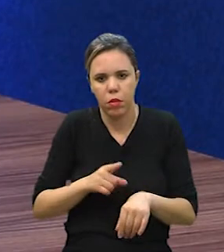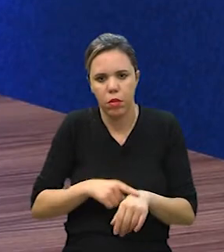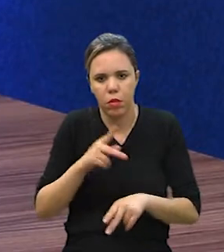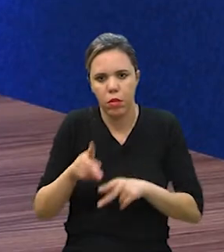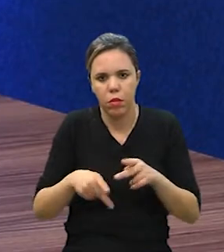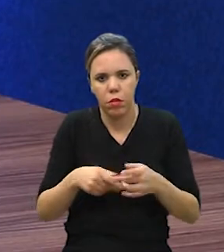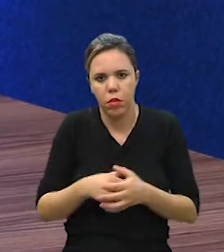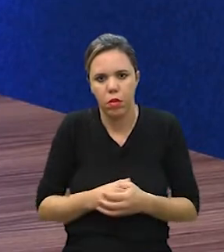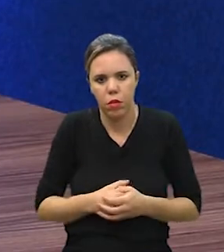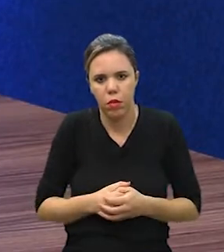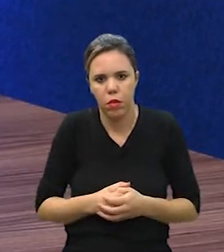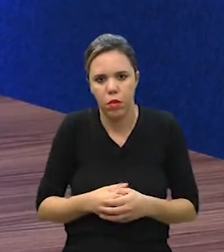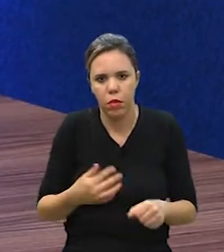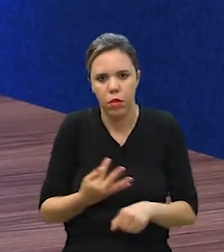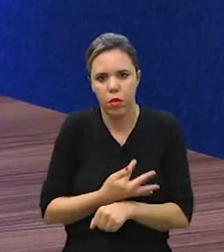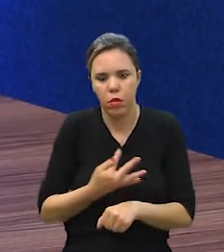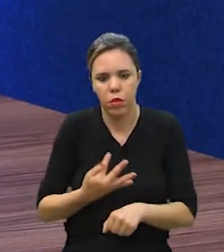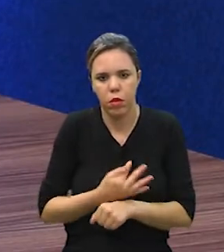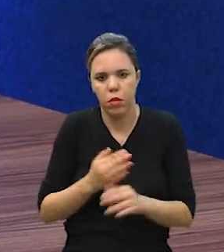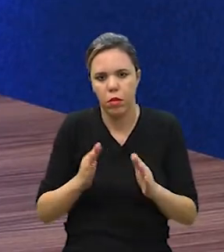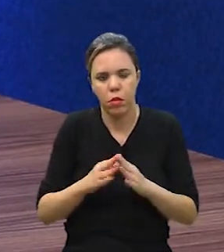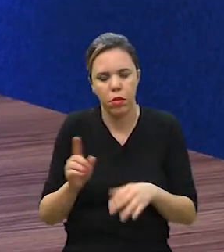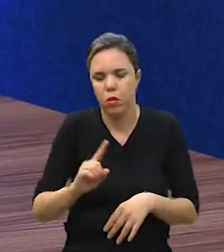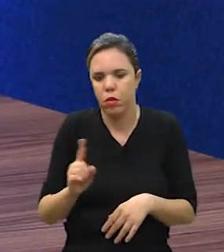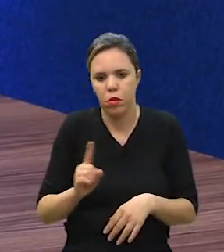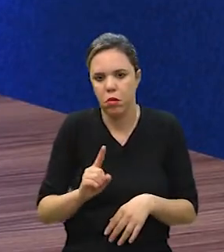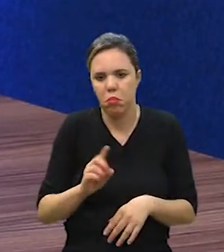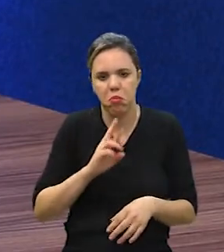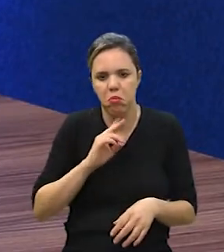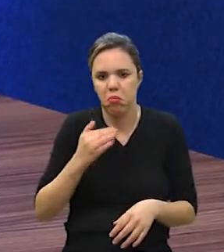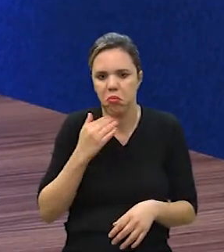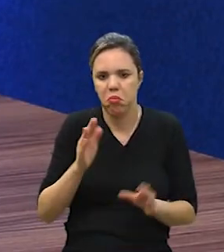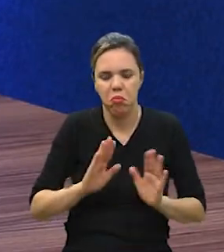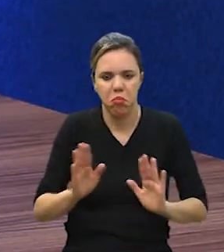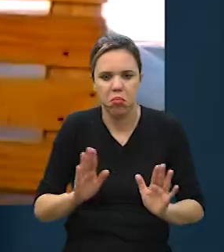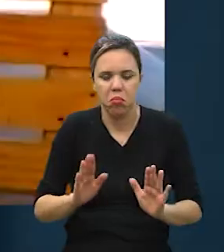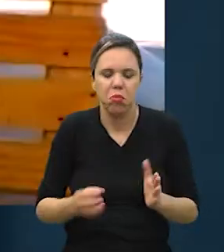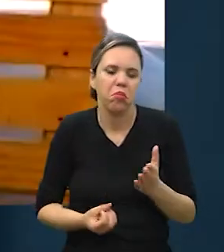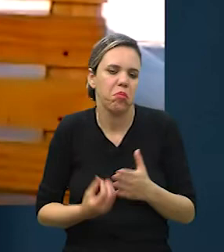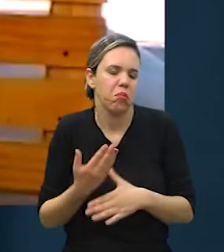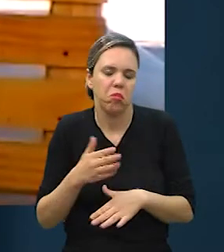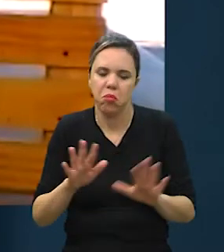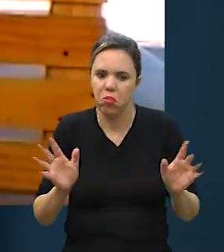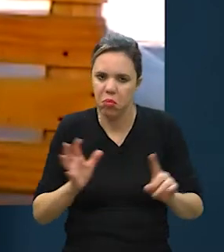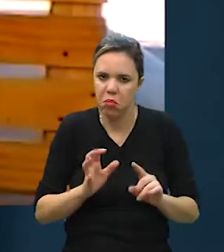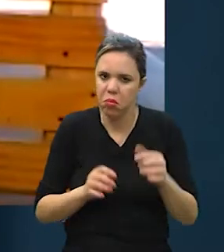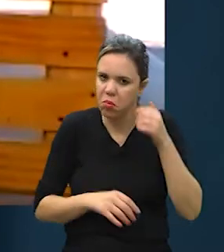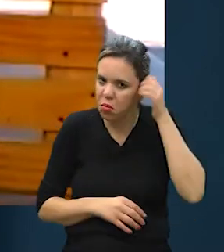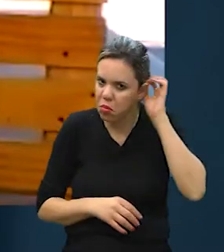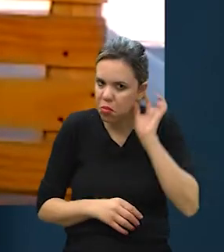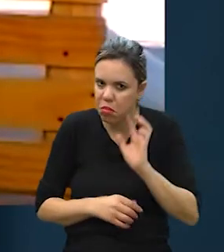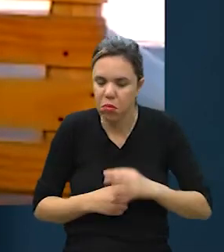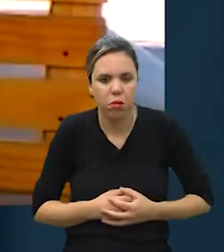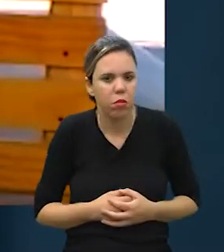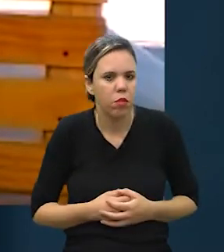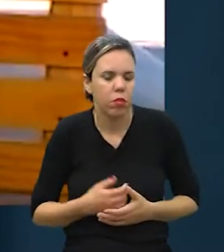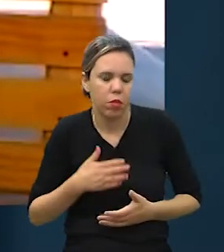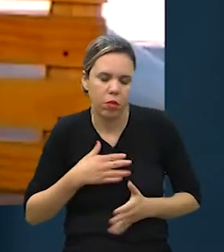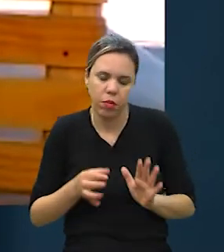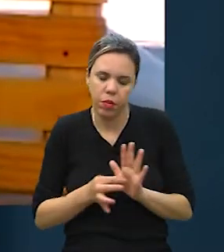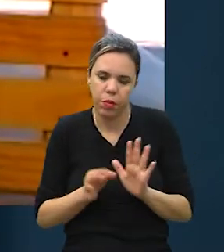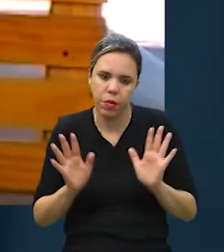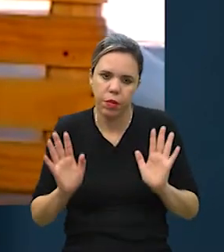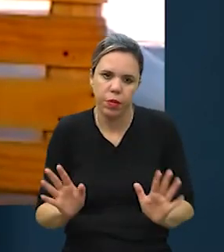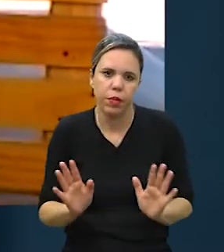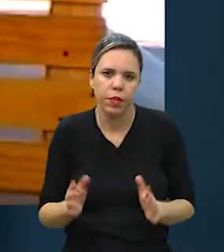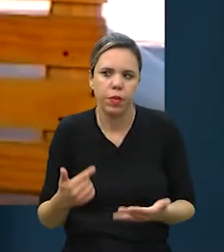esse momento em que as pessoas passaram a ficar mais em casa ou não influenciou? Não influenciou muito. No